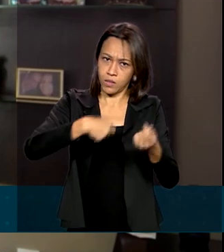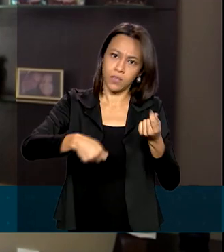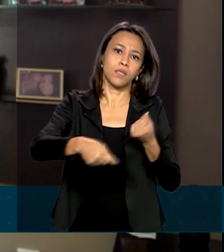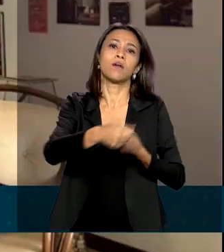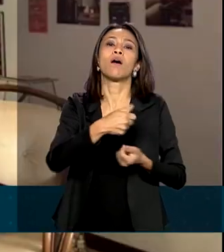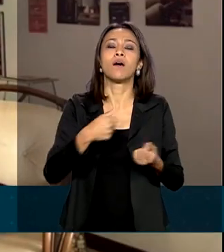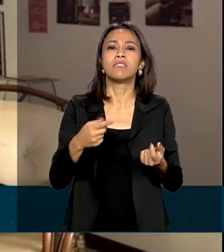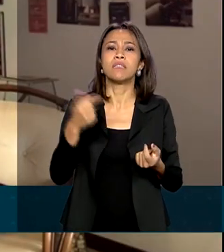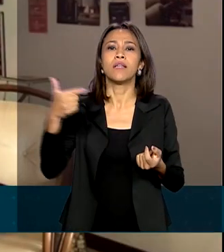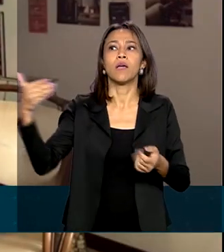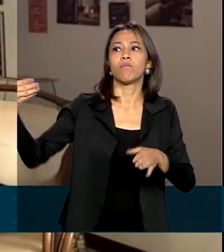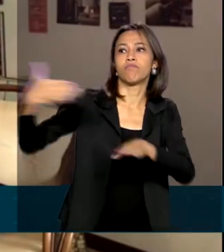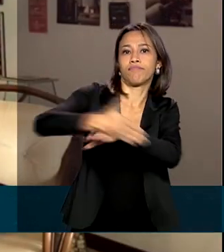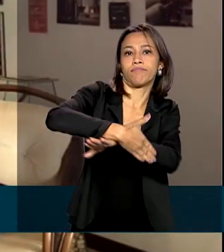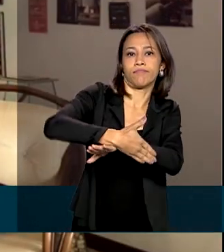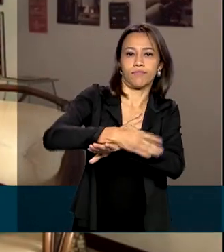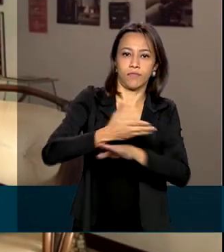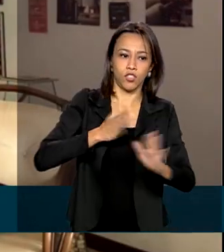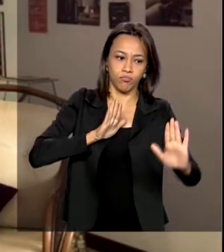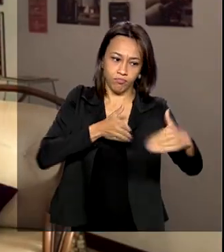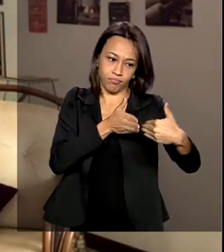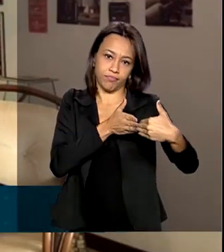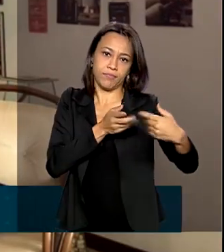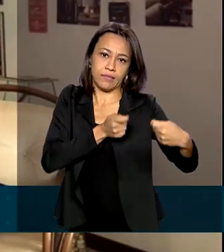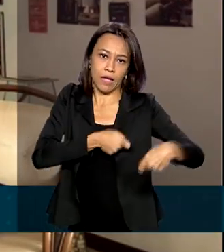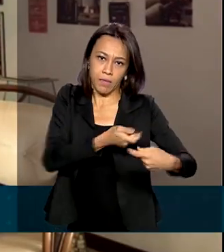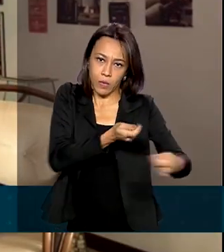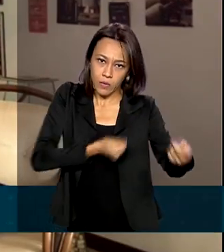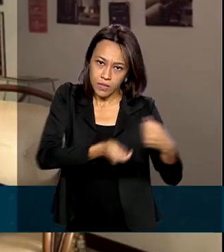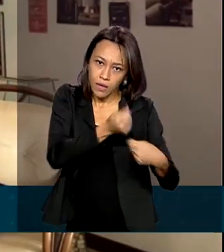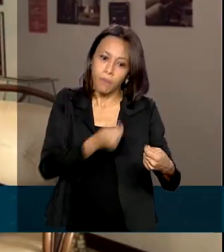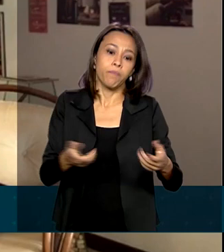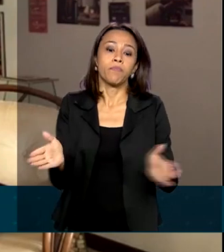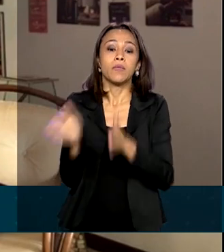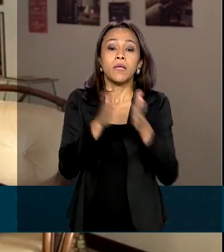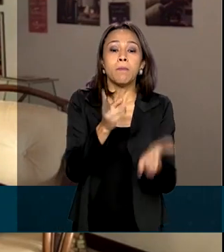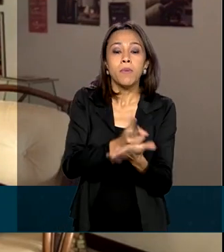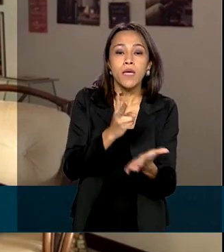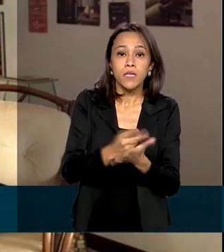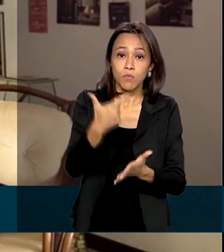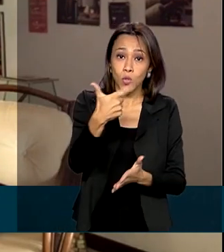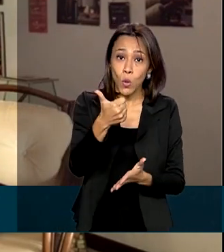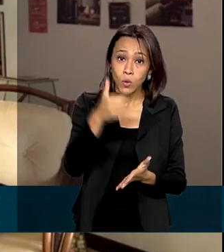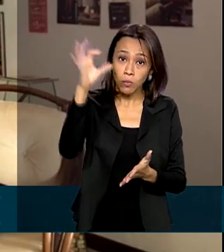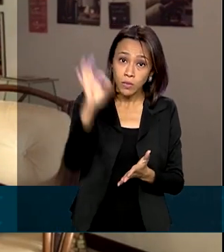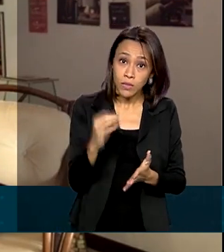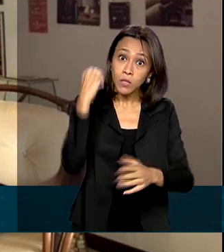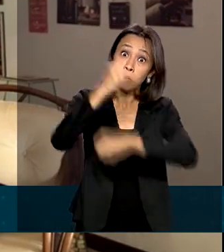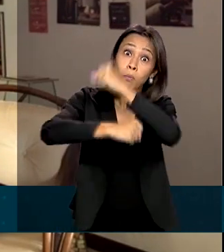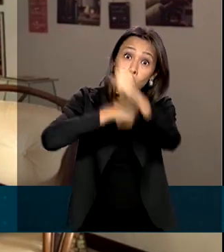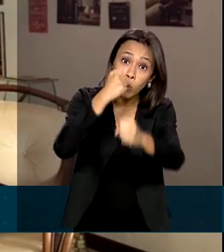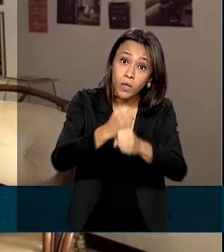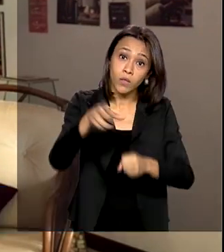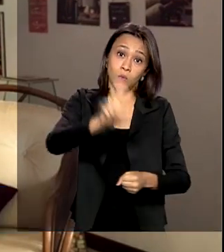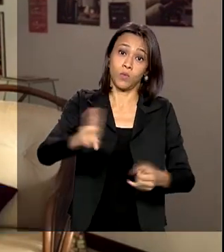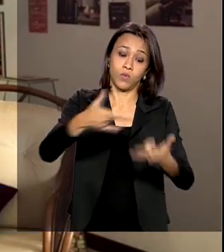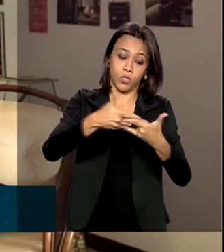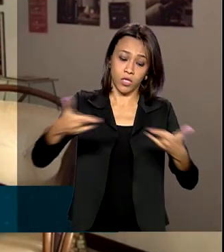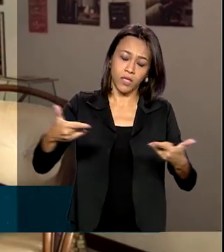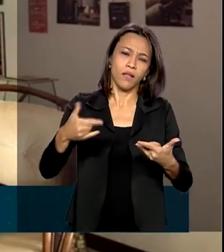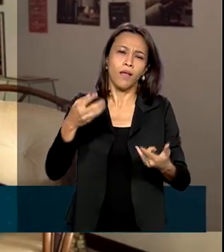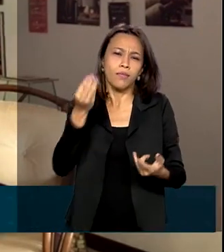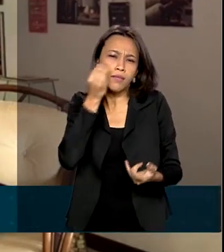intermediários. Mesmo com a redução de 12% ao ano na utilização de cheques, as tentativas de